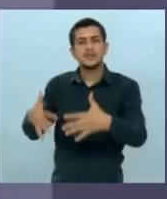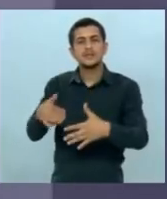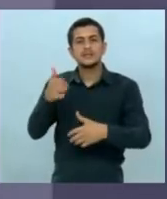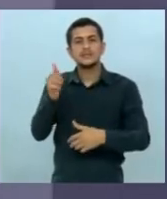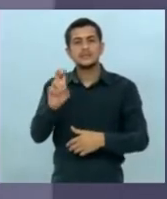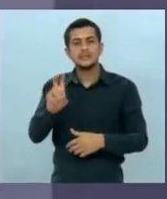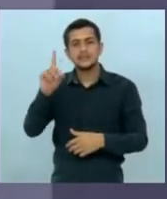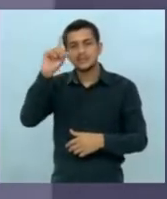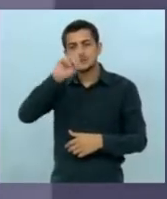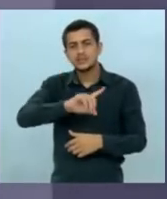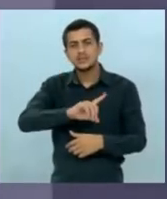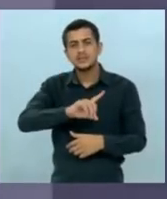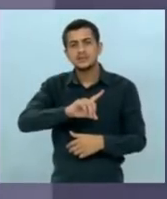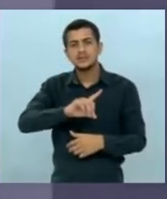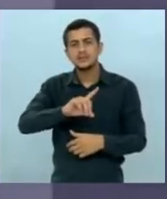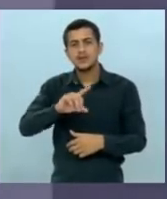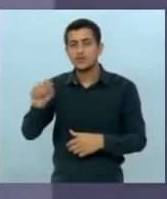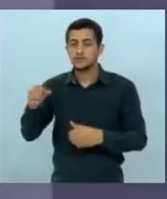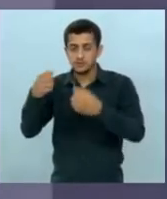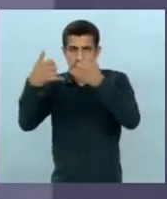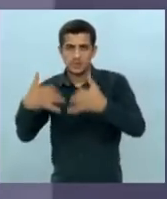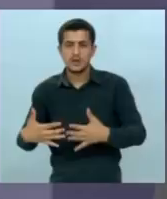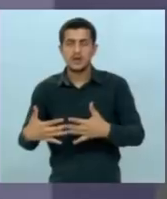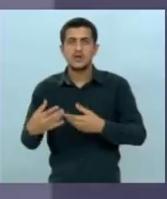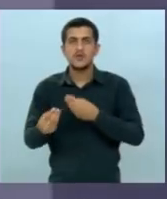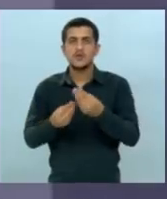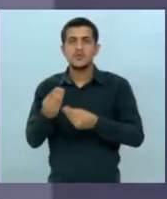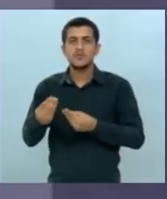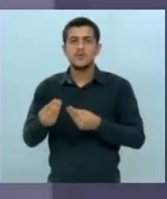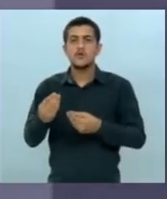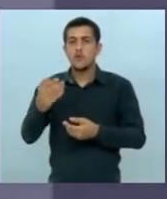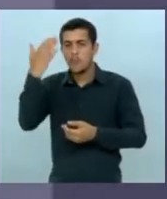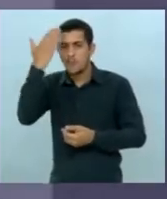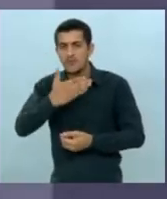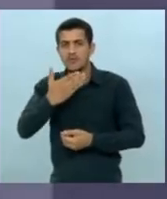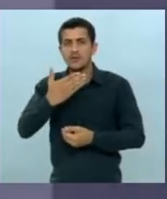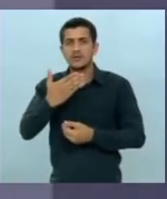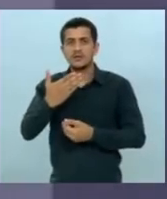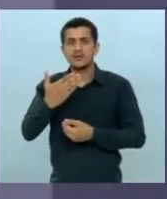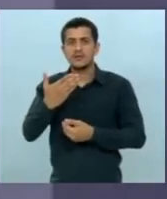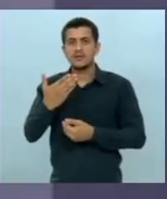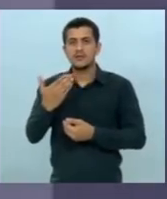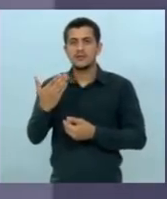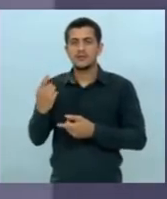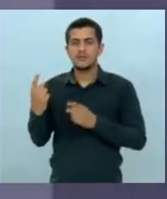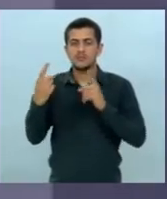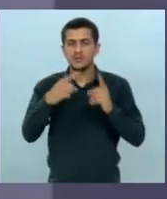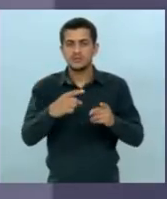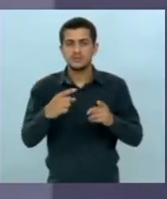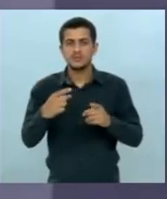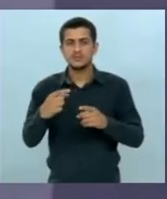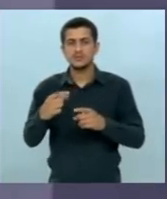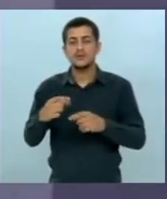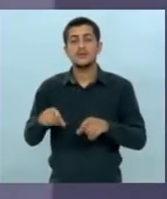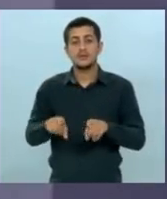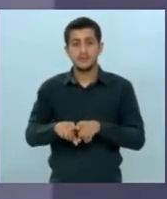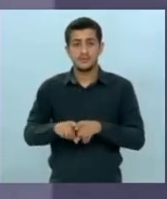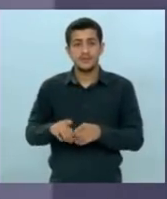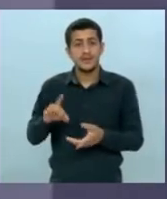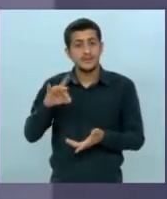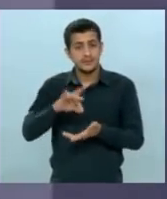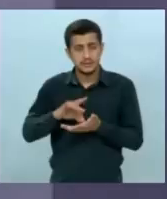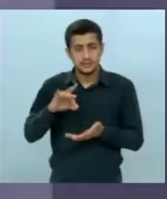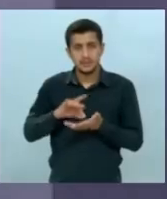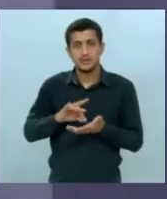dias se retratar ou explicar ou provar aquela acusação de venda de sentença e na verdade na